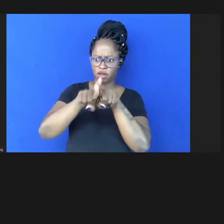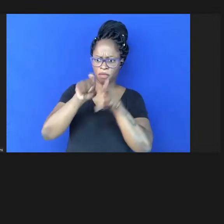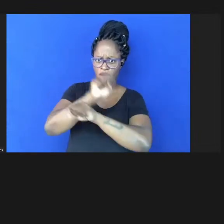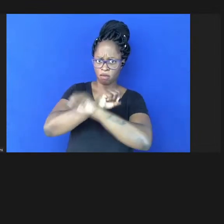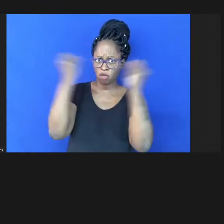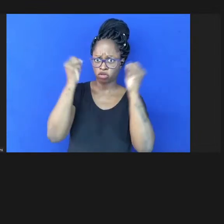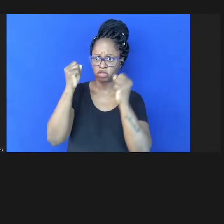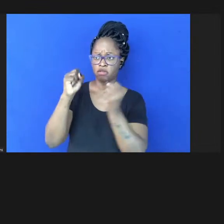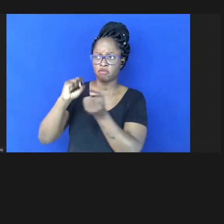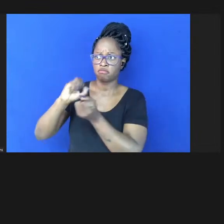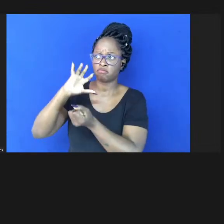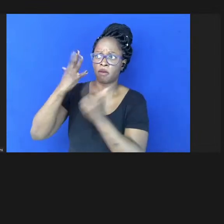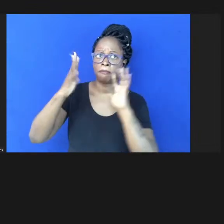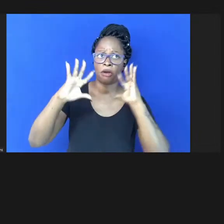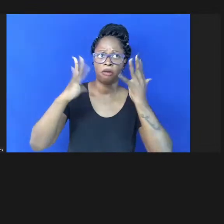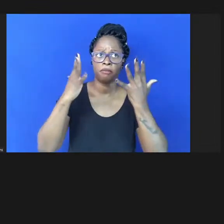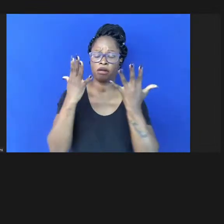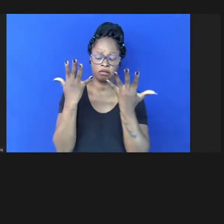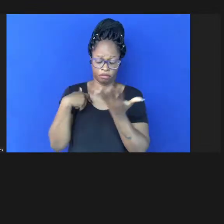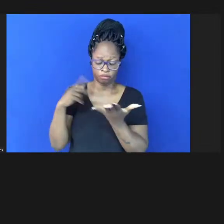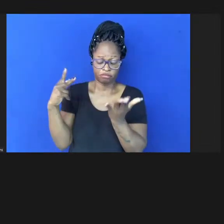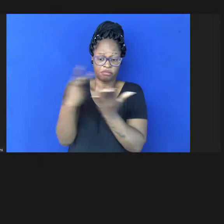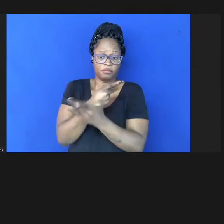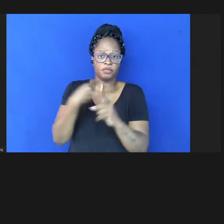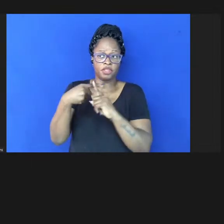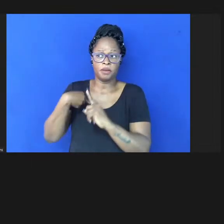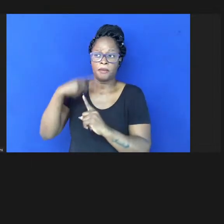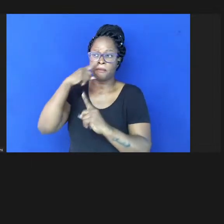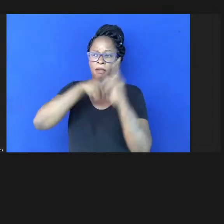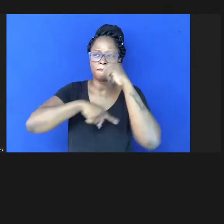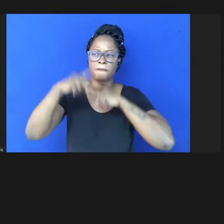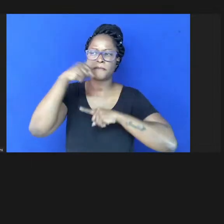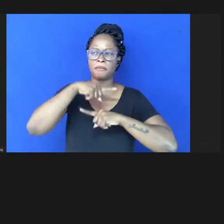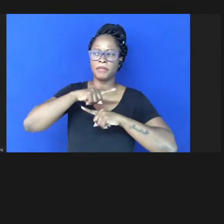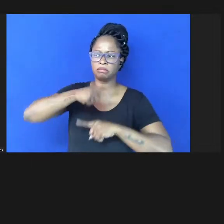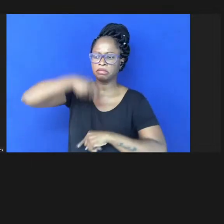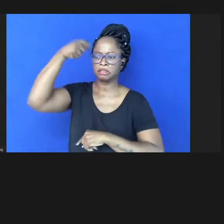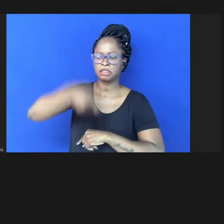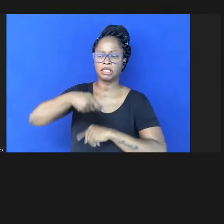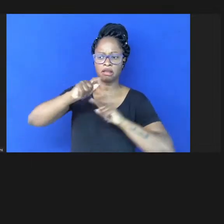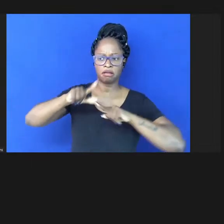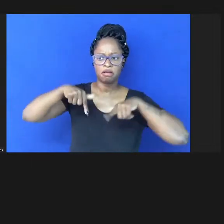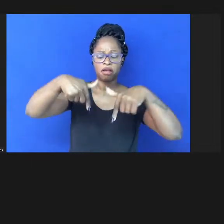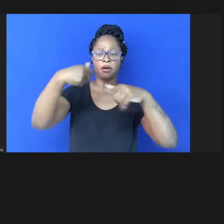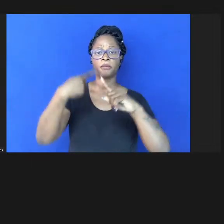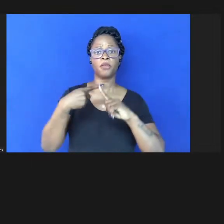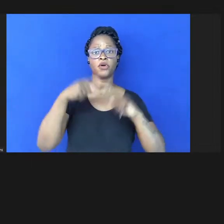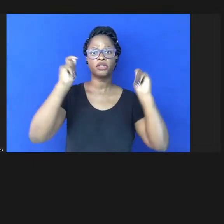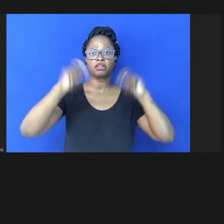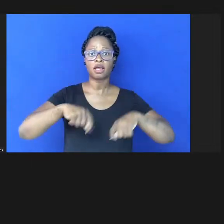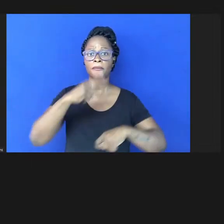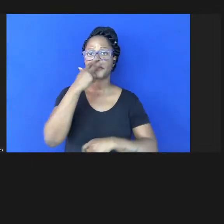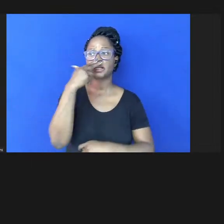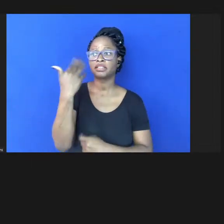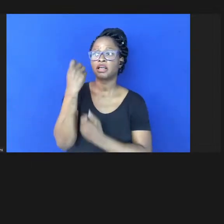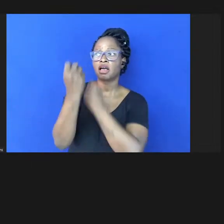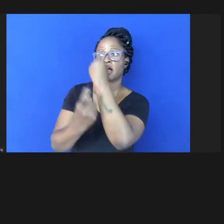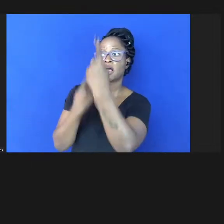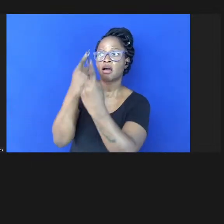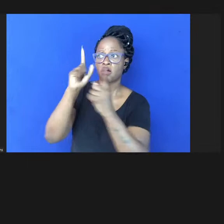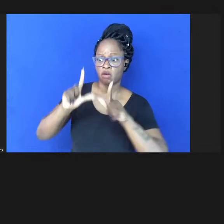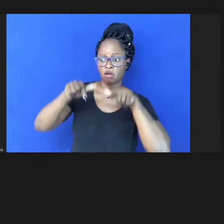resultados o que leva a falsas alegações com algumas implicações